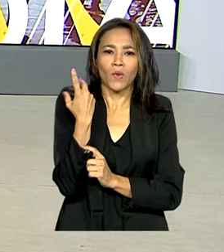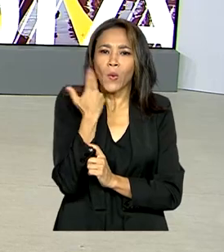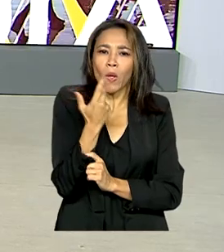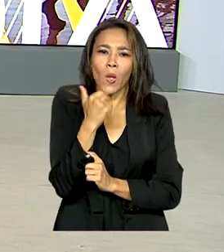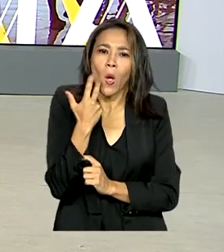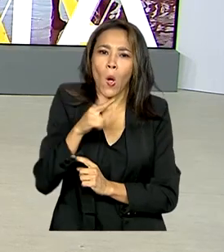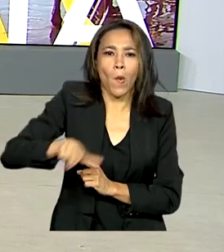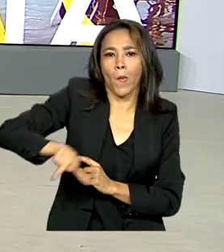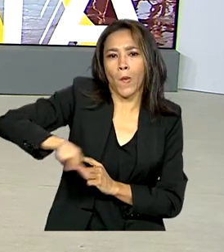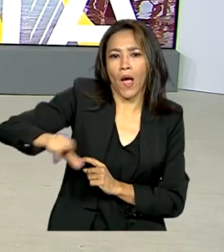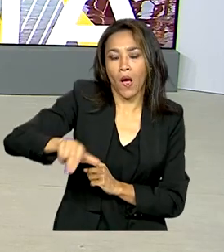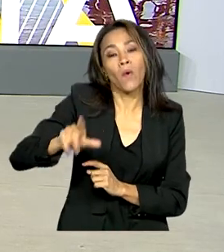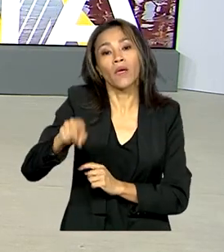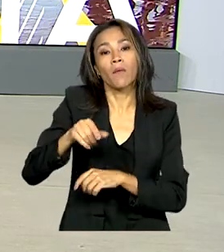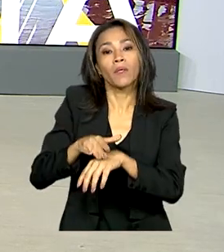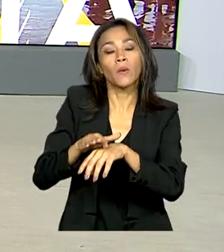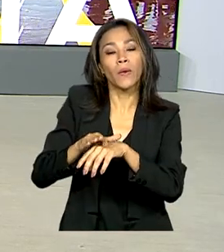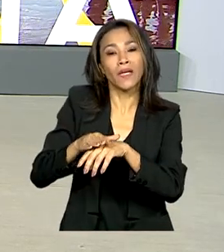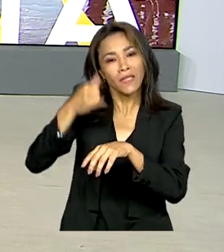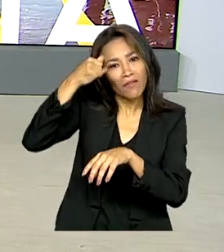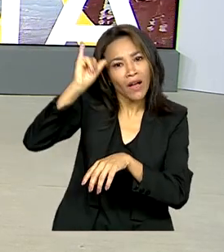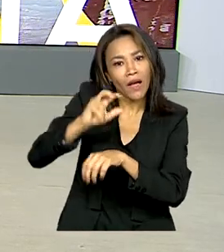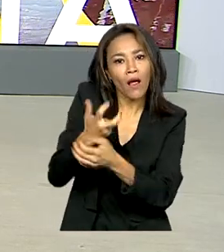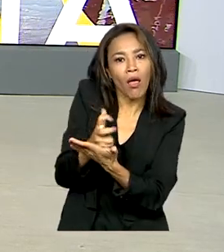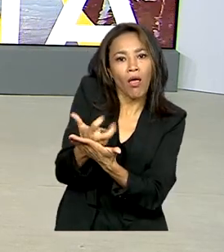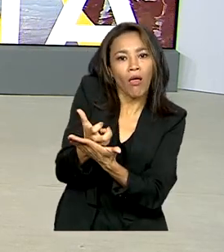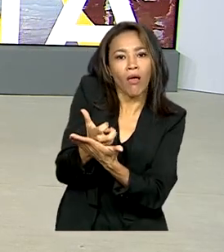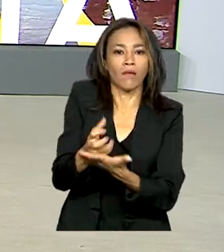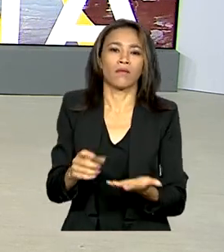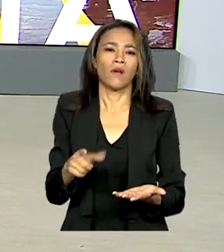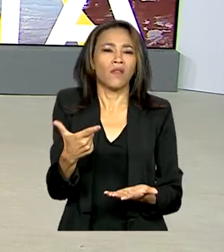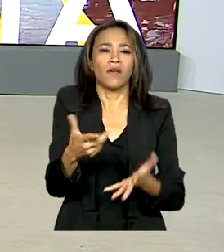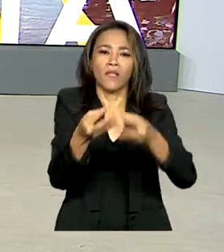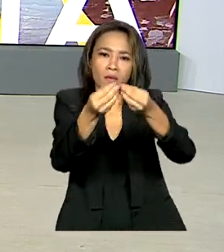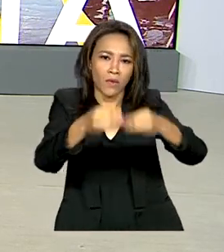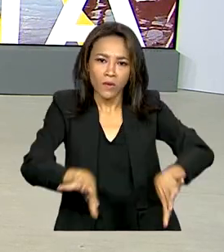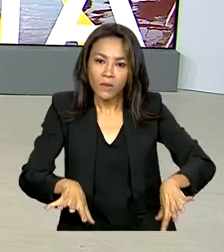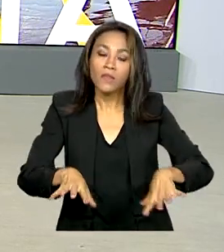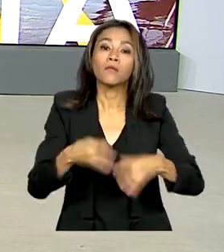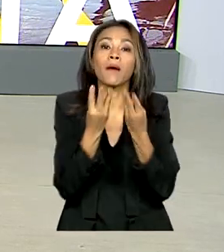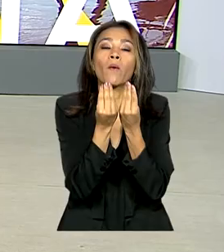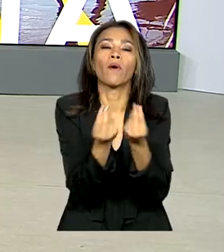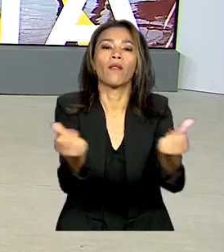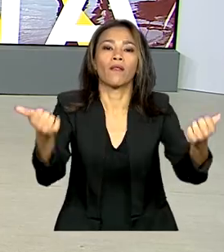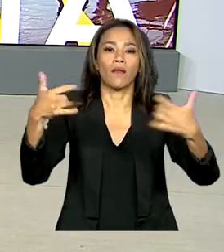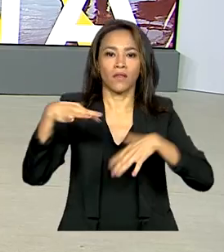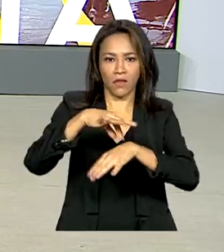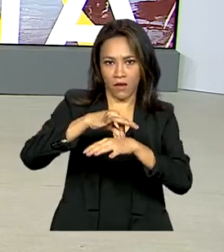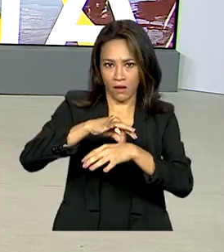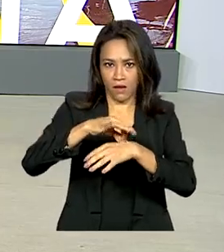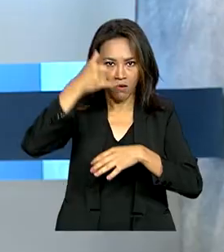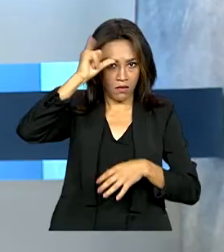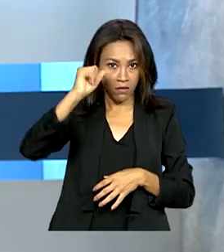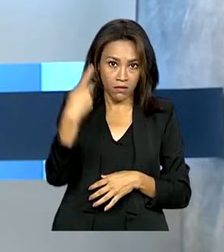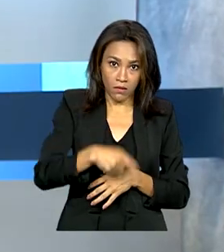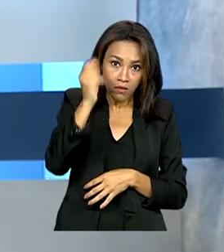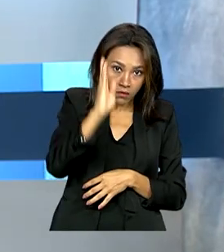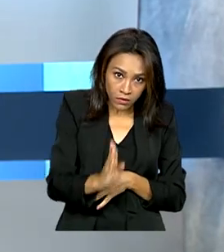conhecida como mal da vaca louca. Portanto, sem prejuízos para a qualidade da carne bovina produzida no Brasil.